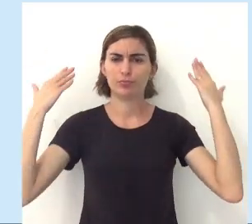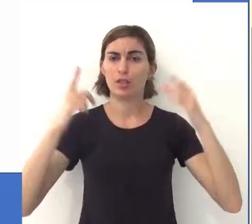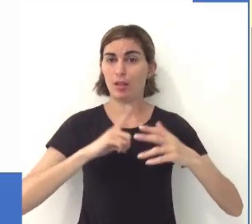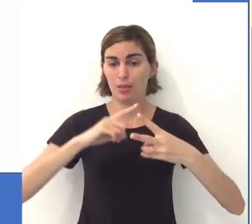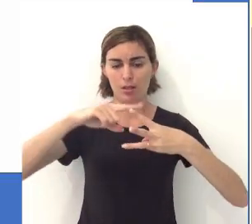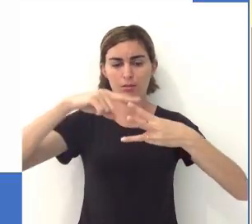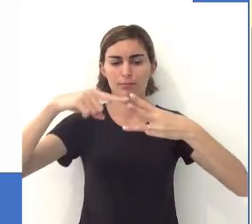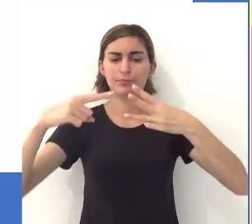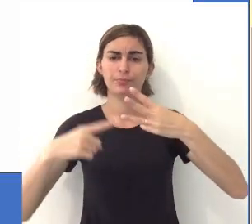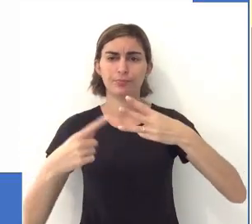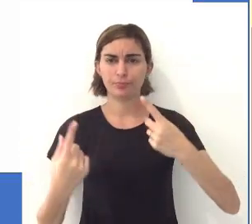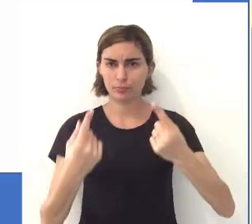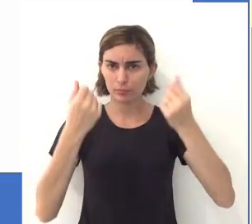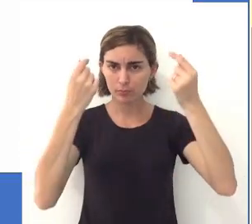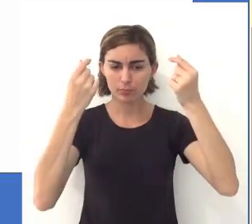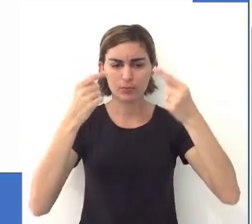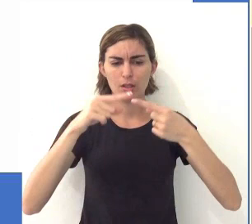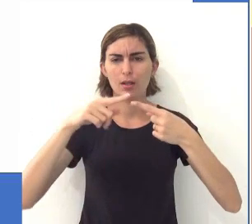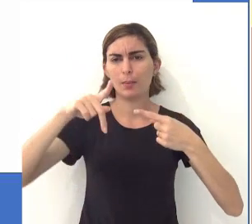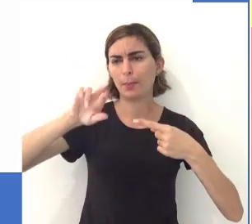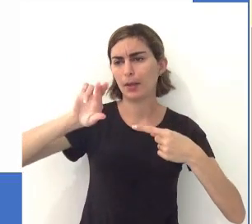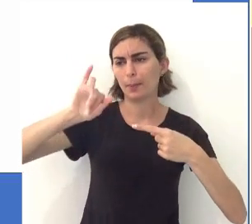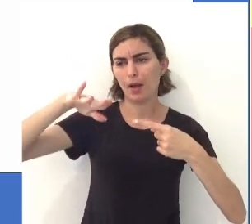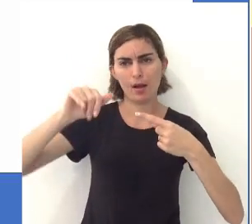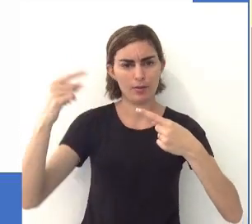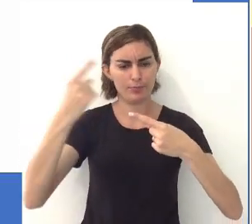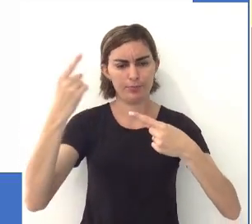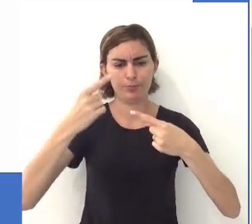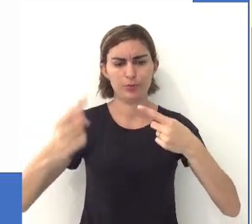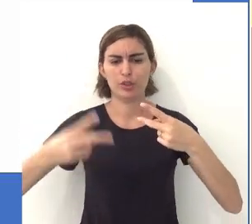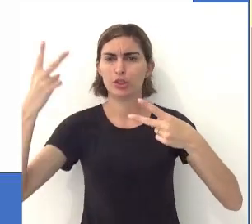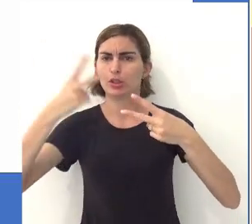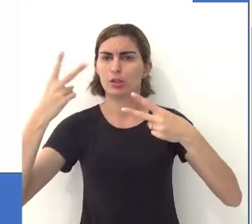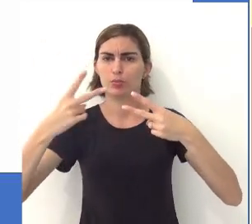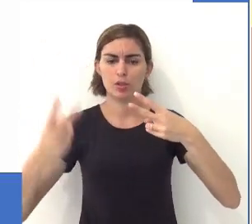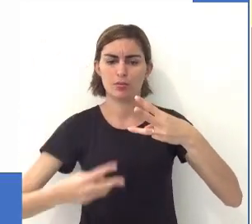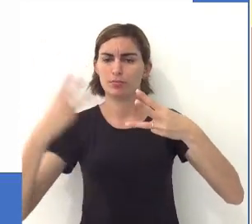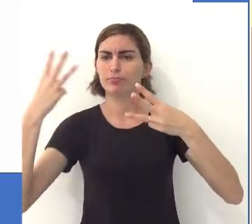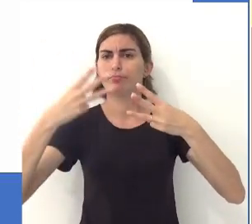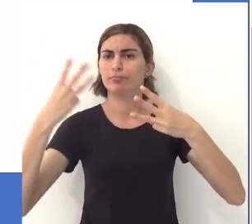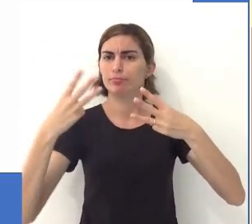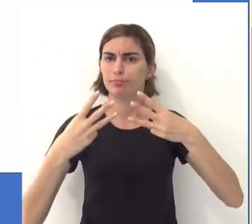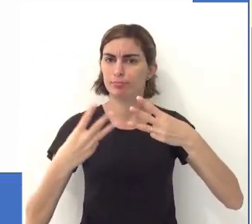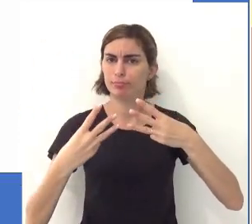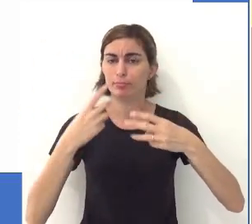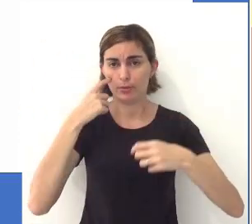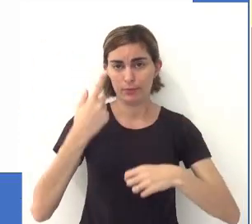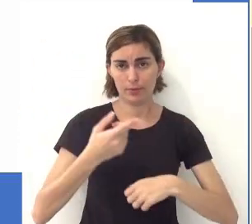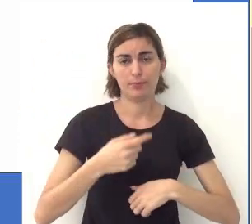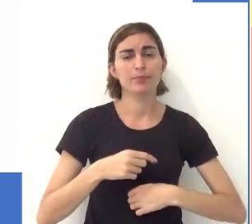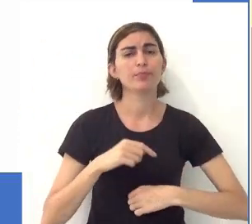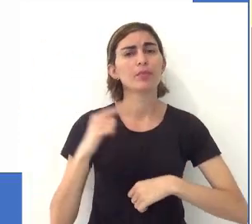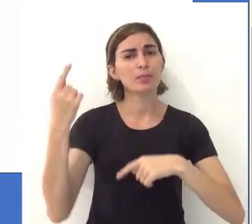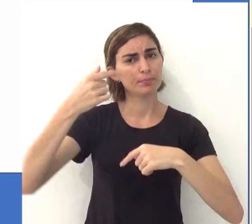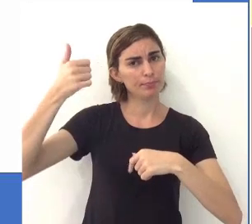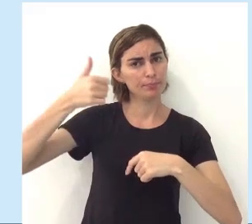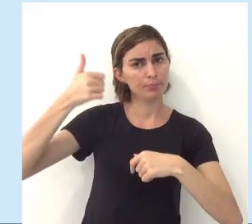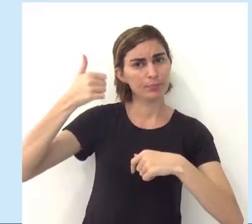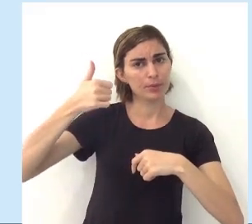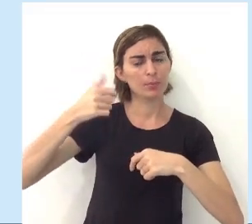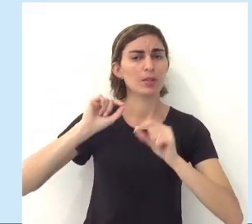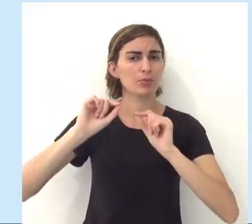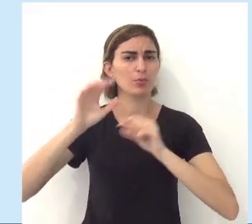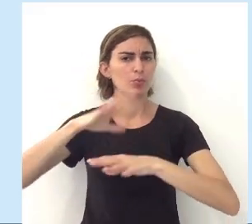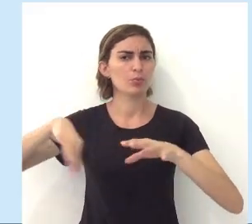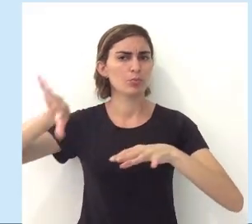na tela agora, existem três setores da economia. O setor primário, o setor secundário e o setor terciário, tá? O setor